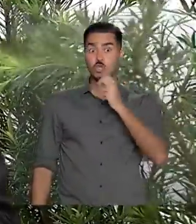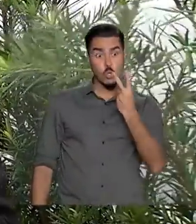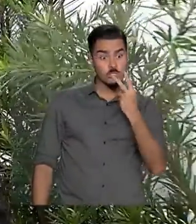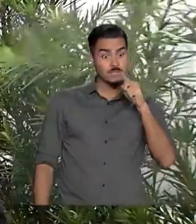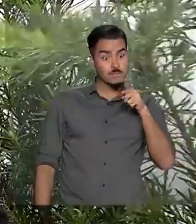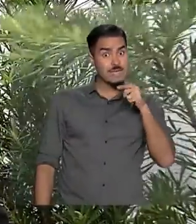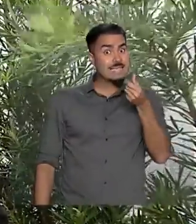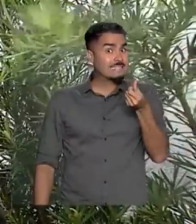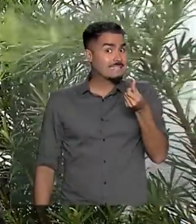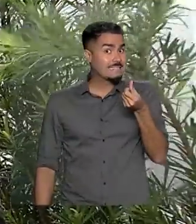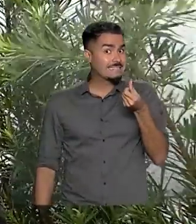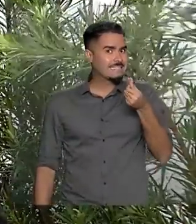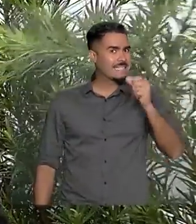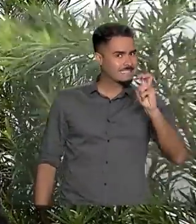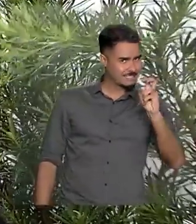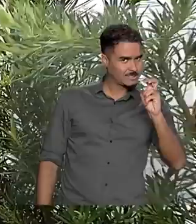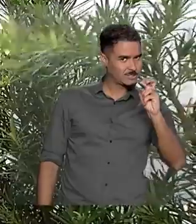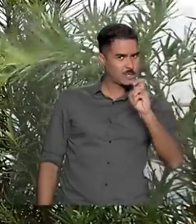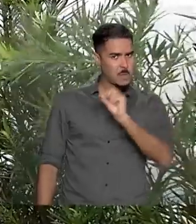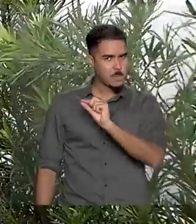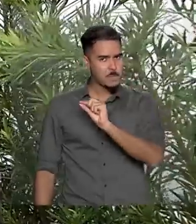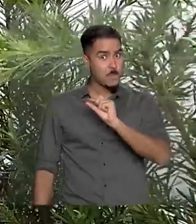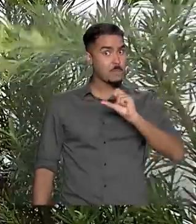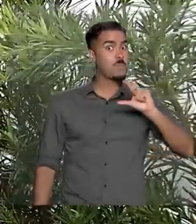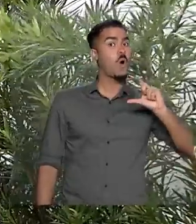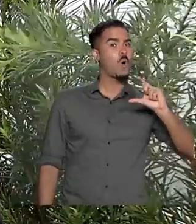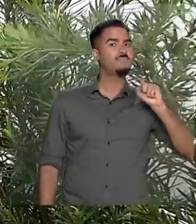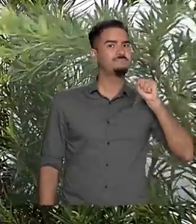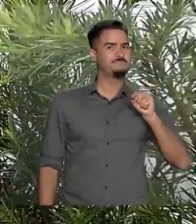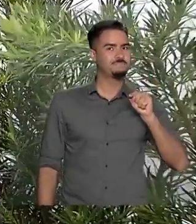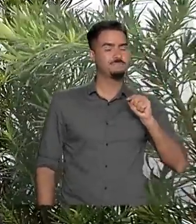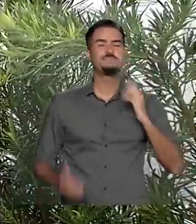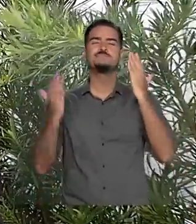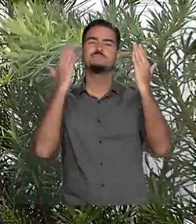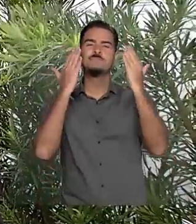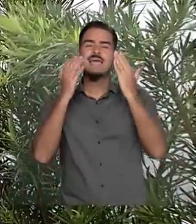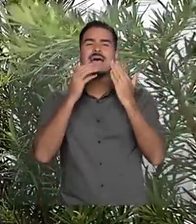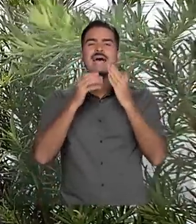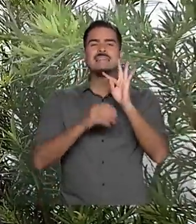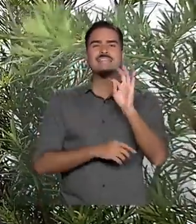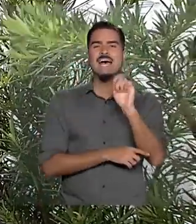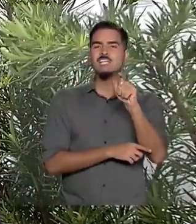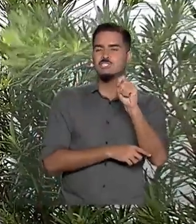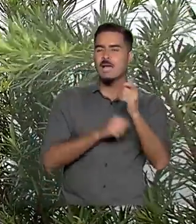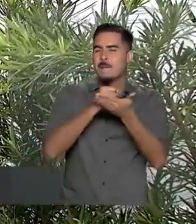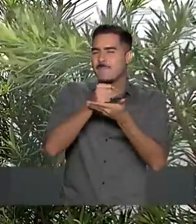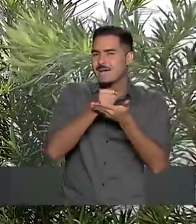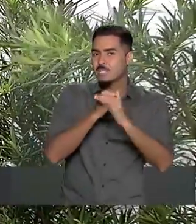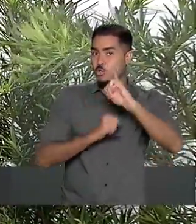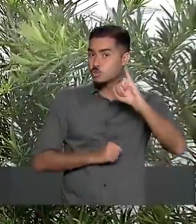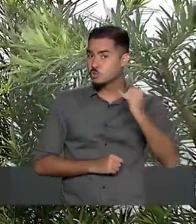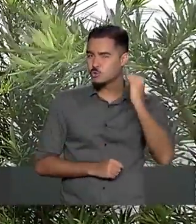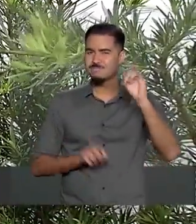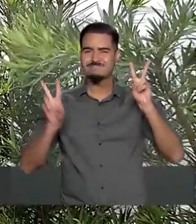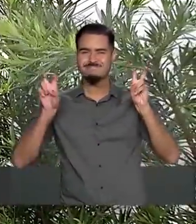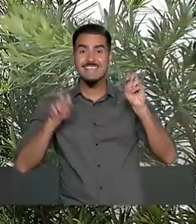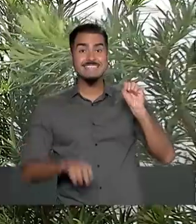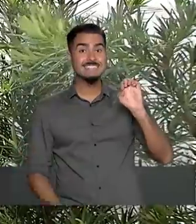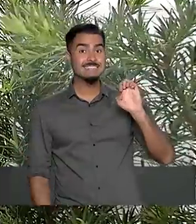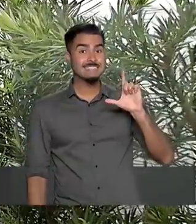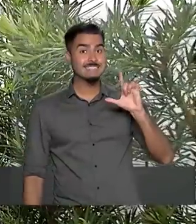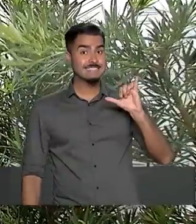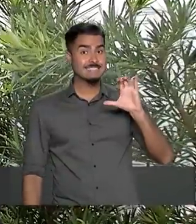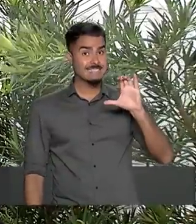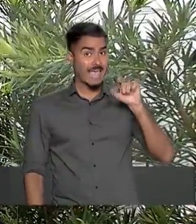,65%. Em relação à taxa básica de juros, a chamada Selic, que é utilizada para